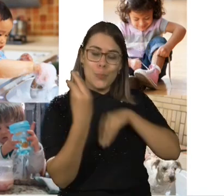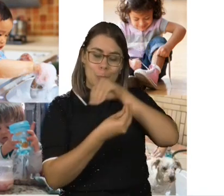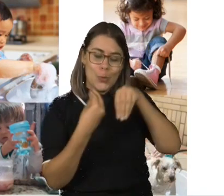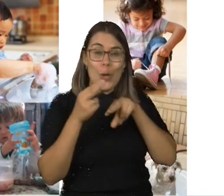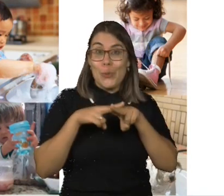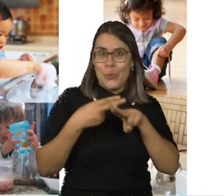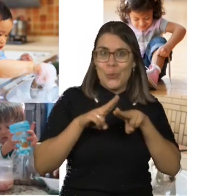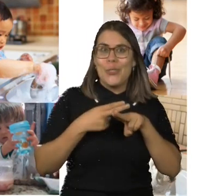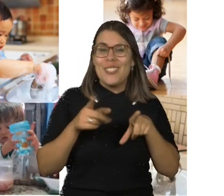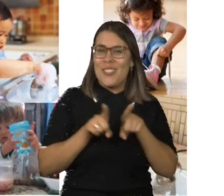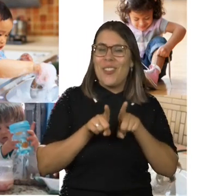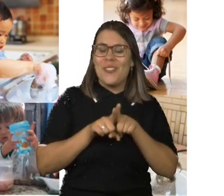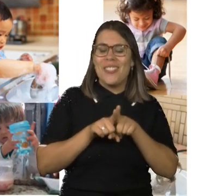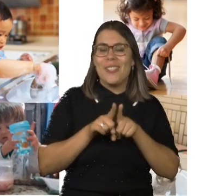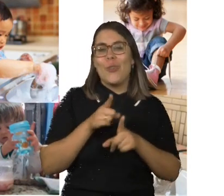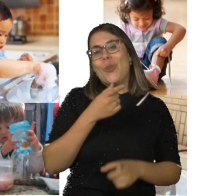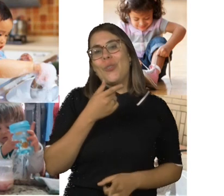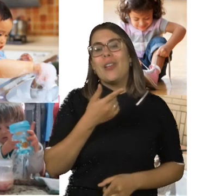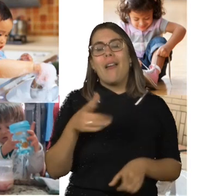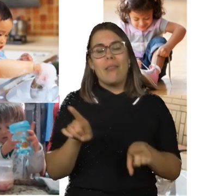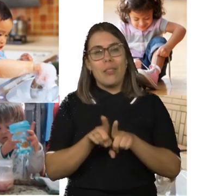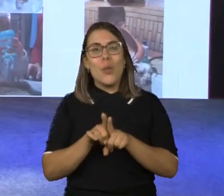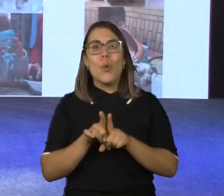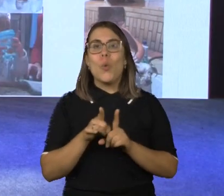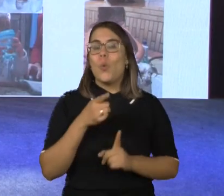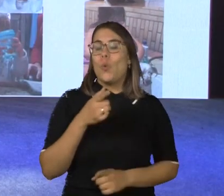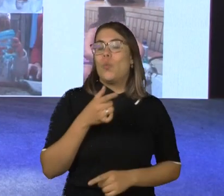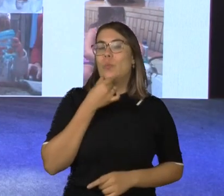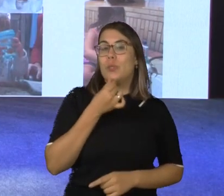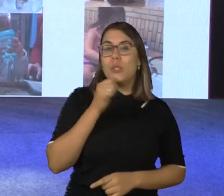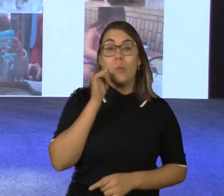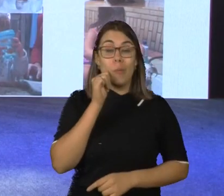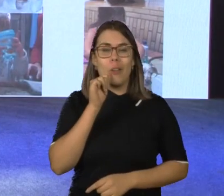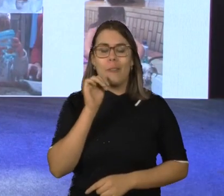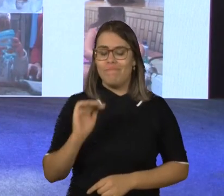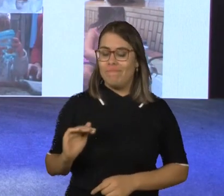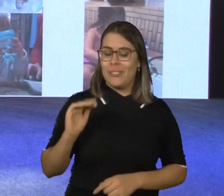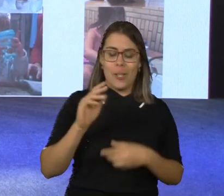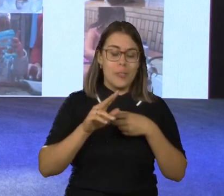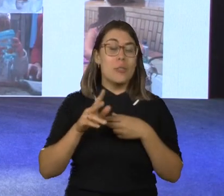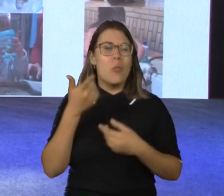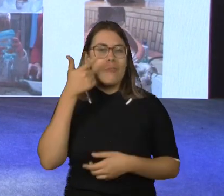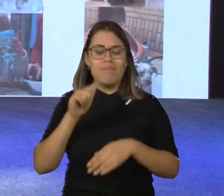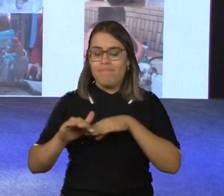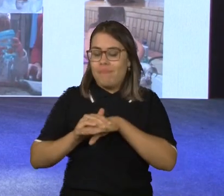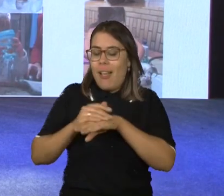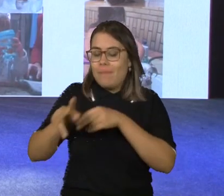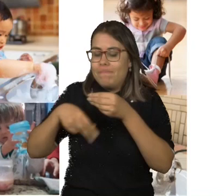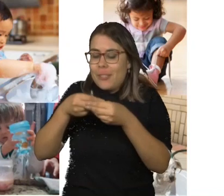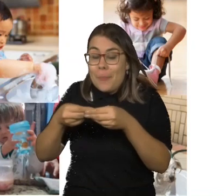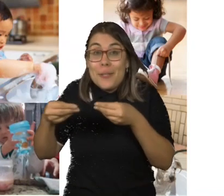gente já tem um menino grande, comendo no próprio prato, uma menina amarrando o próprio tênis, então, são coisas do